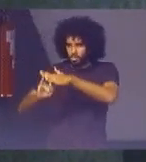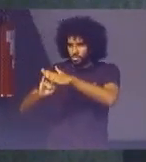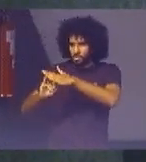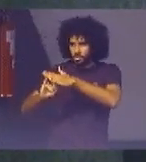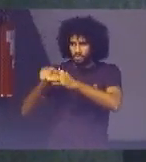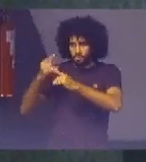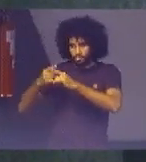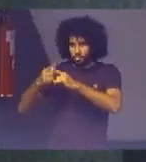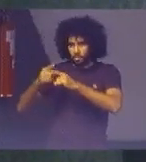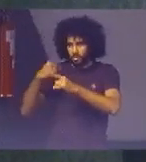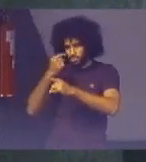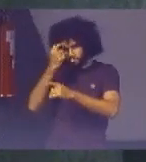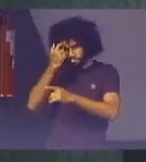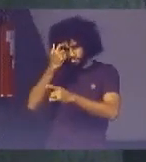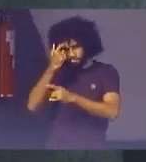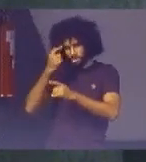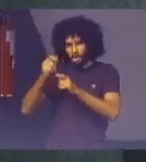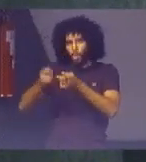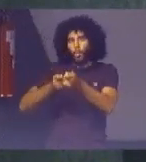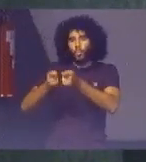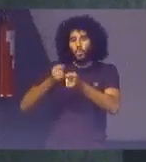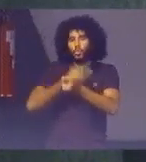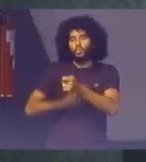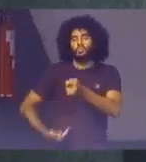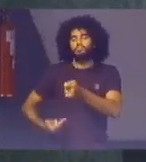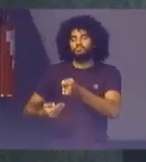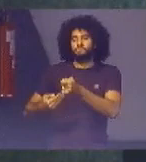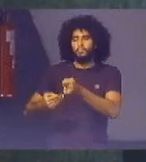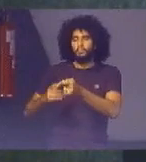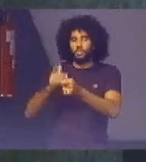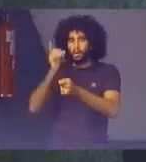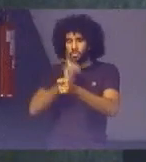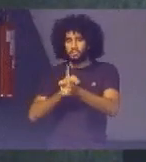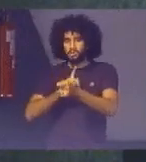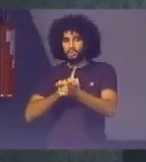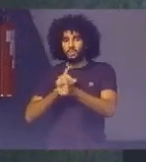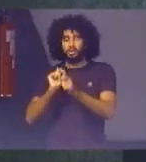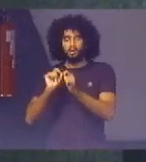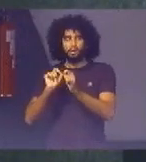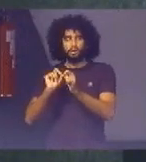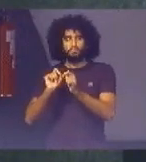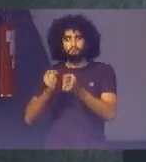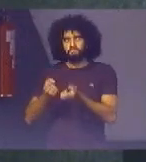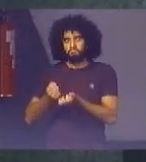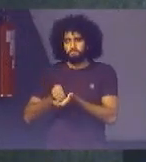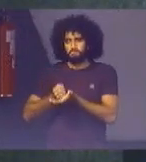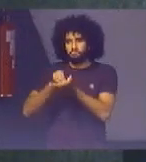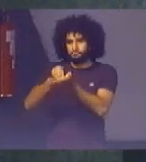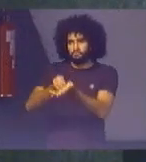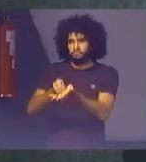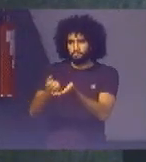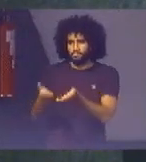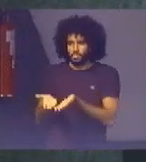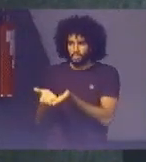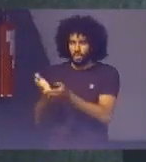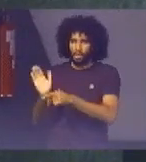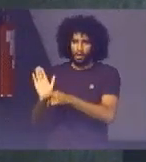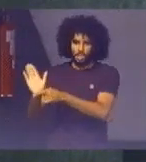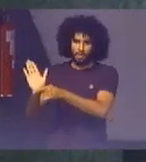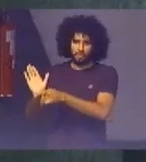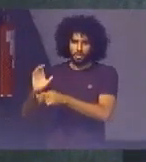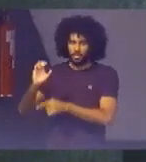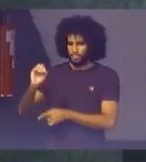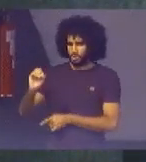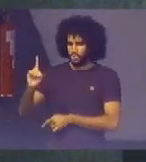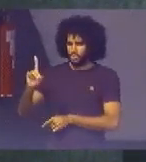porque Para a gente pensar Na governança Das ações Para conseguir Contribuir Com o alcance Dos ODS E